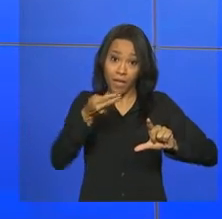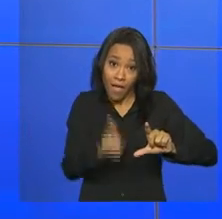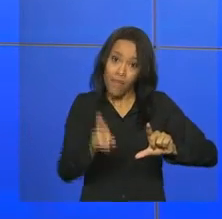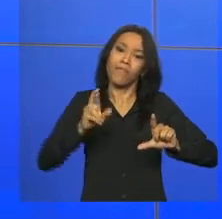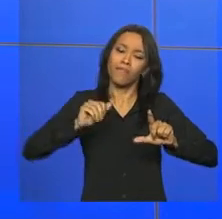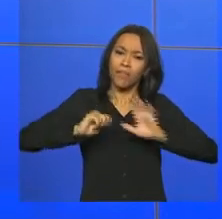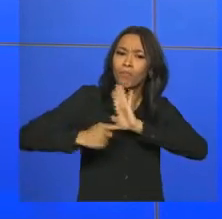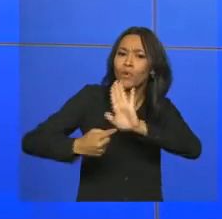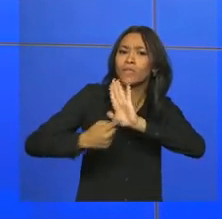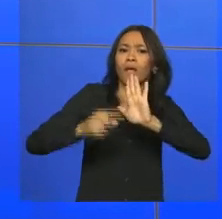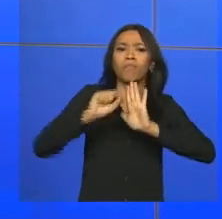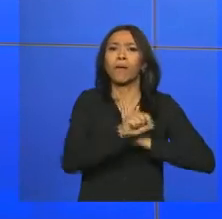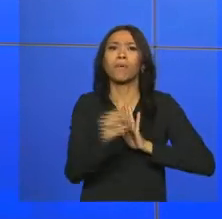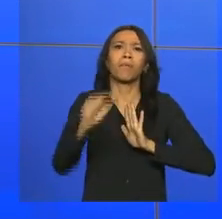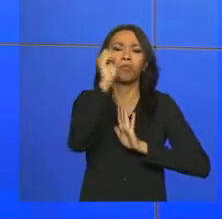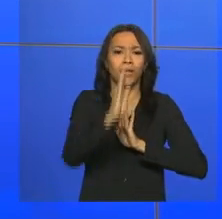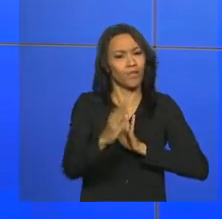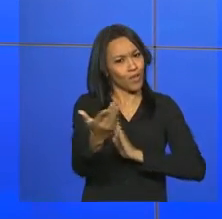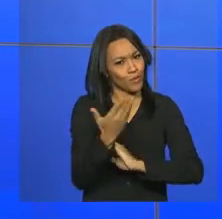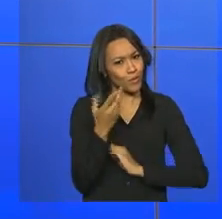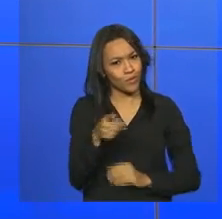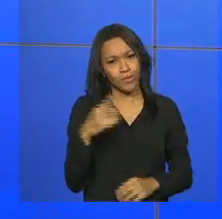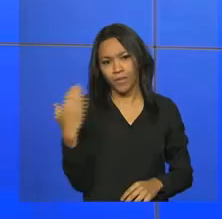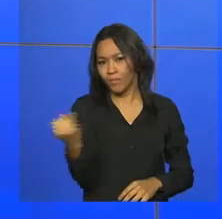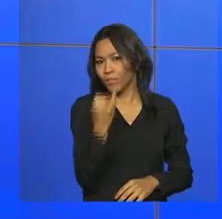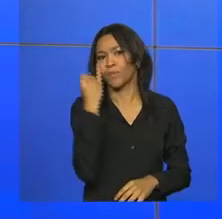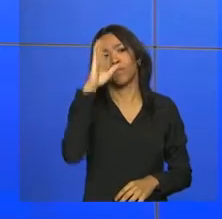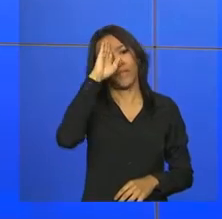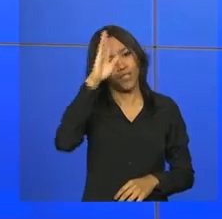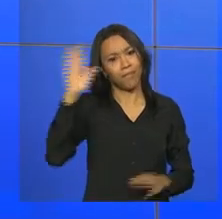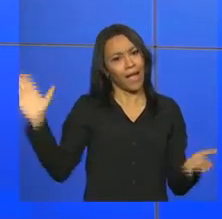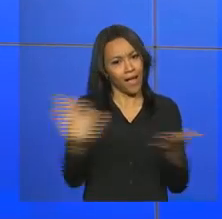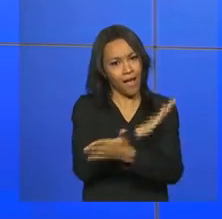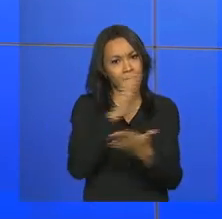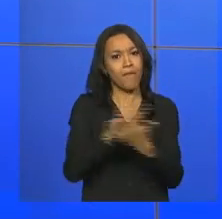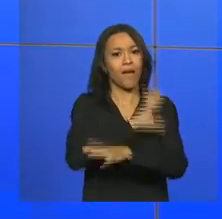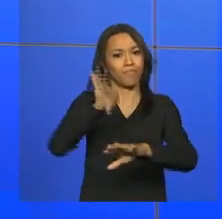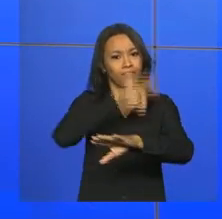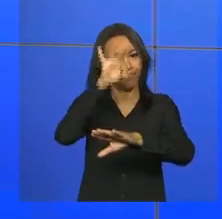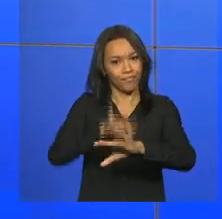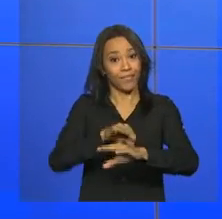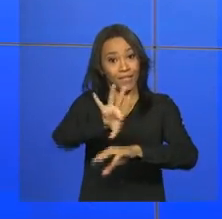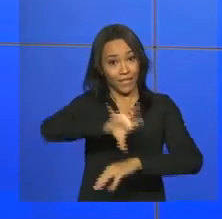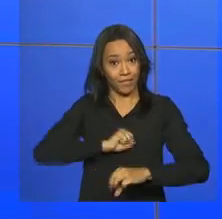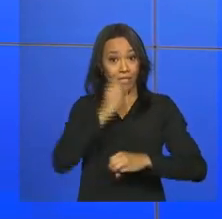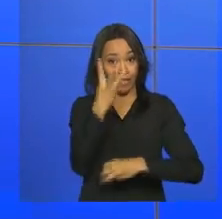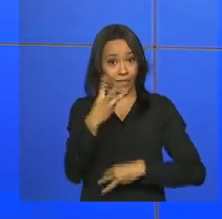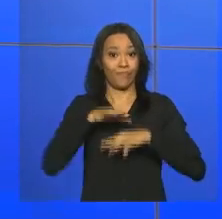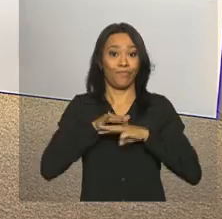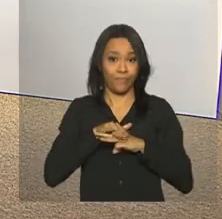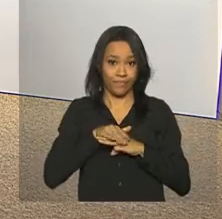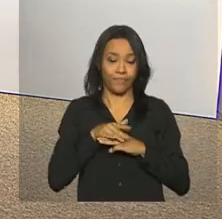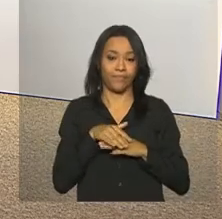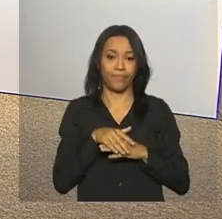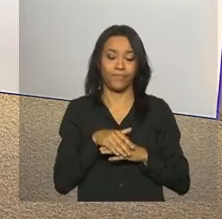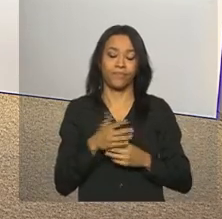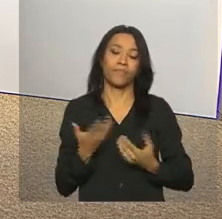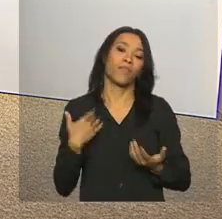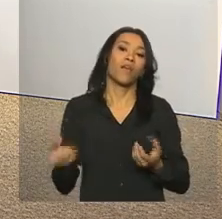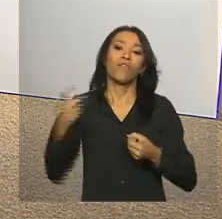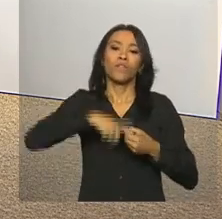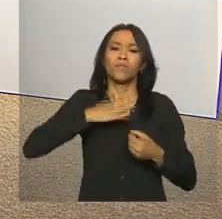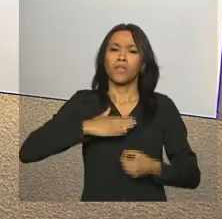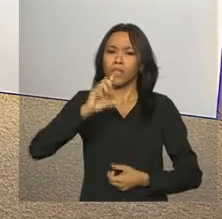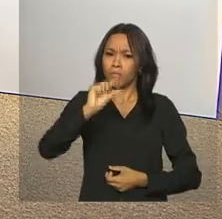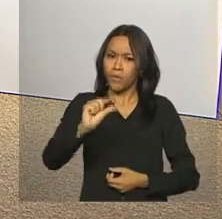todo o país. A sua ajuda é fundamental para acabar com o mosquito transmissor da dengue, da chikungunya e do zika. Voltamos daqui